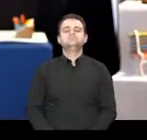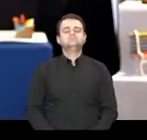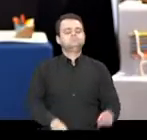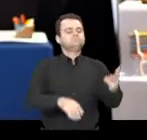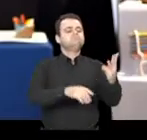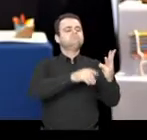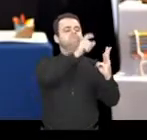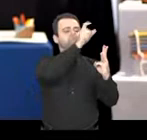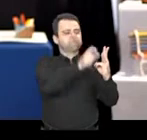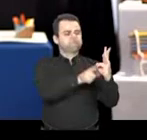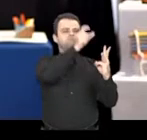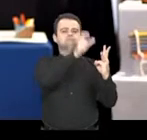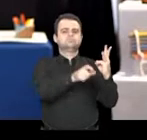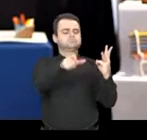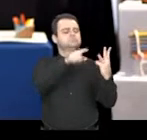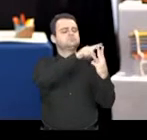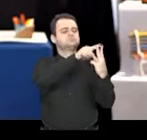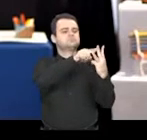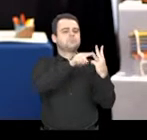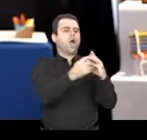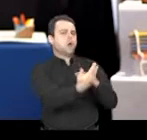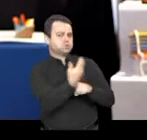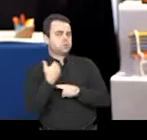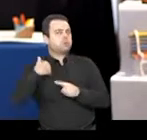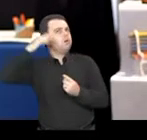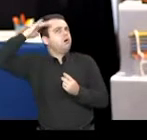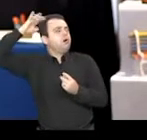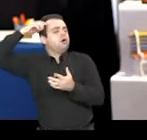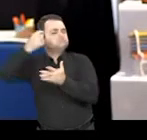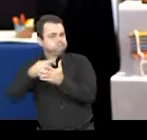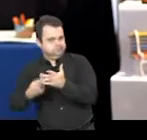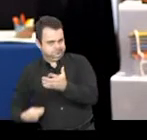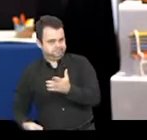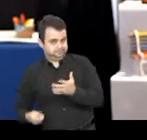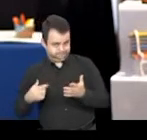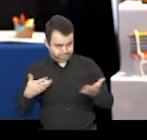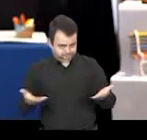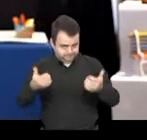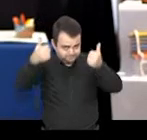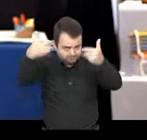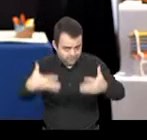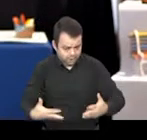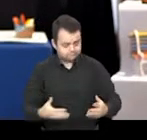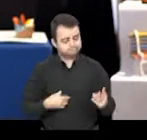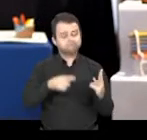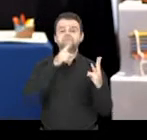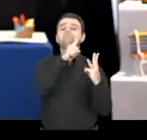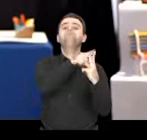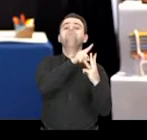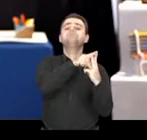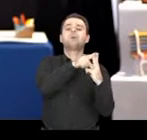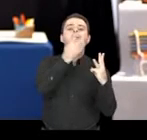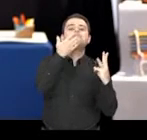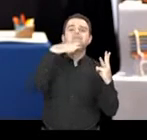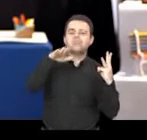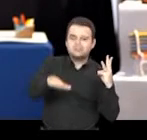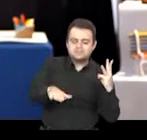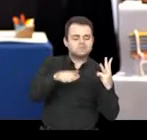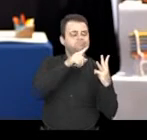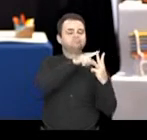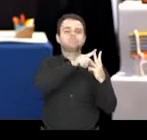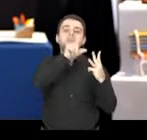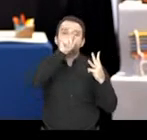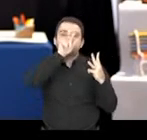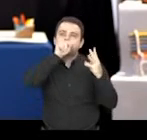Três personagens me ajudaram a compor estas memórias. Quero dar ciência delas. Uma, a criança.